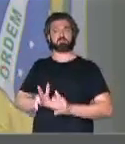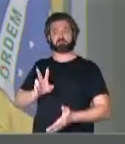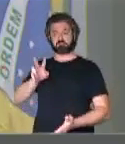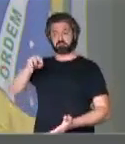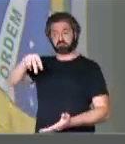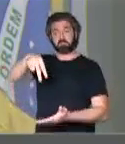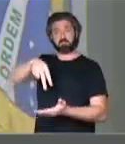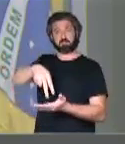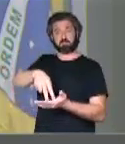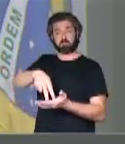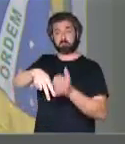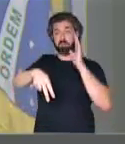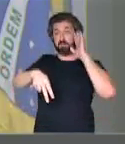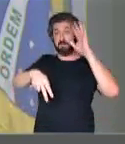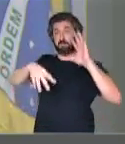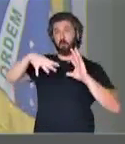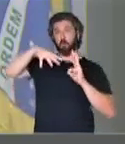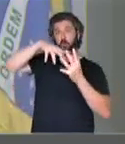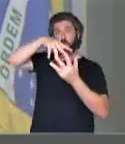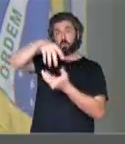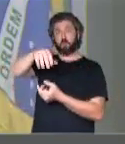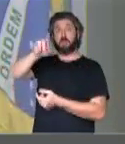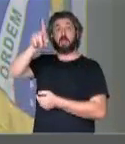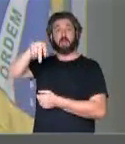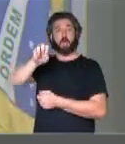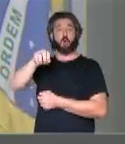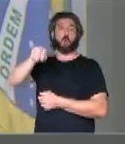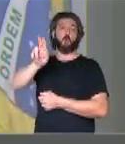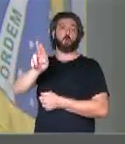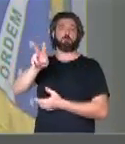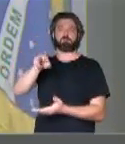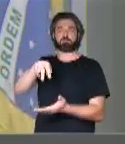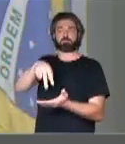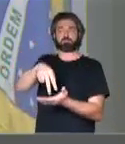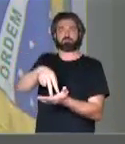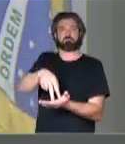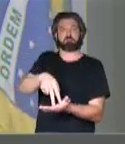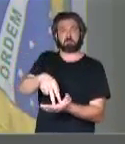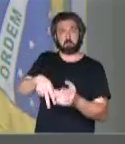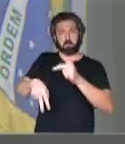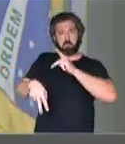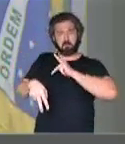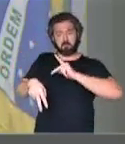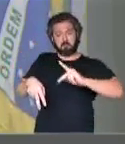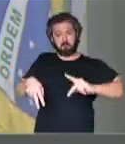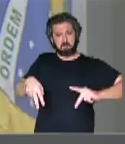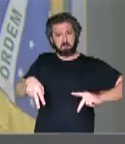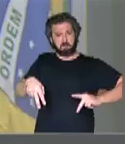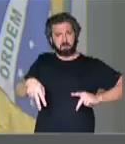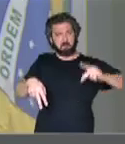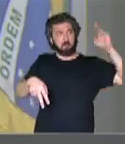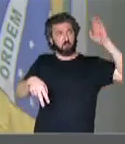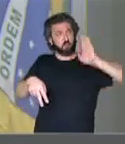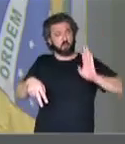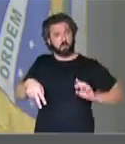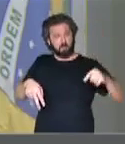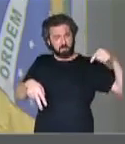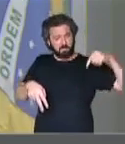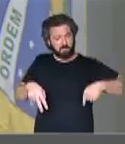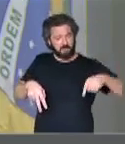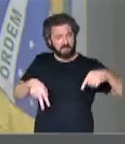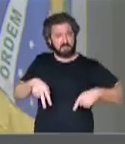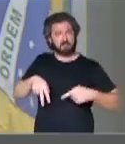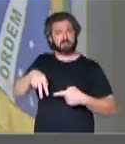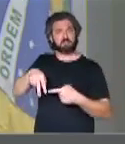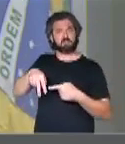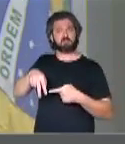a tribuna do mundo, que é a tribuna da ONU, um presidente da República do